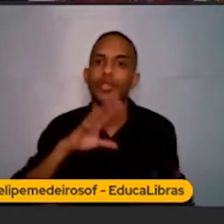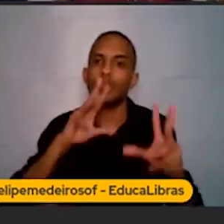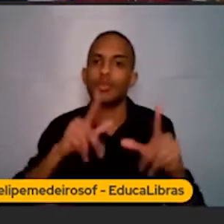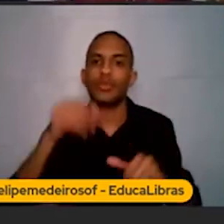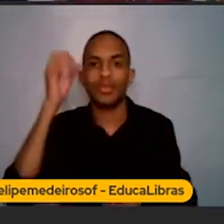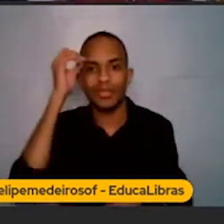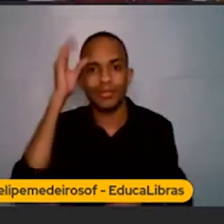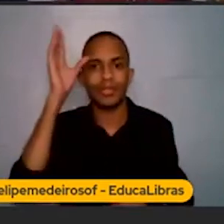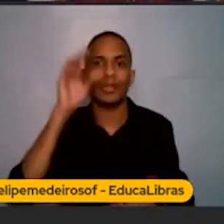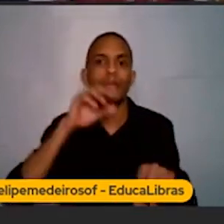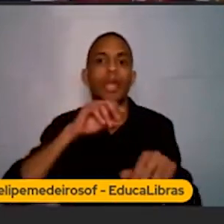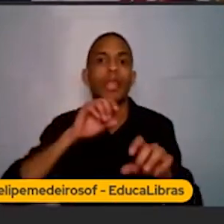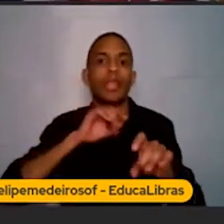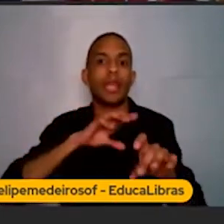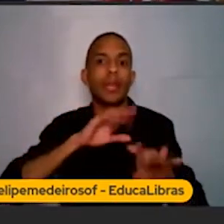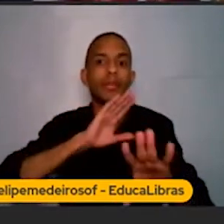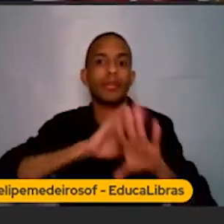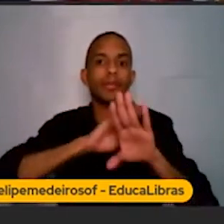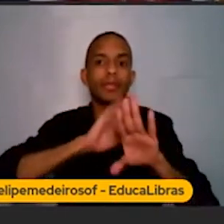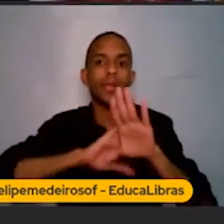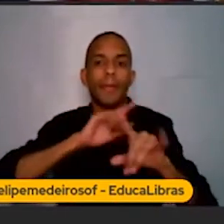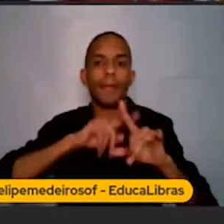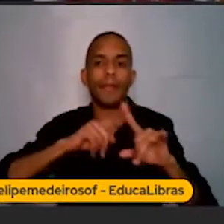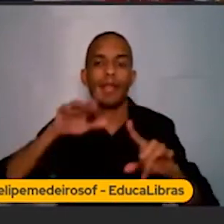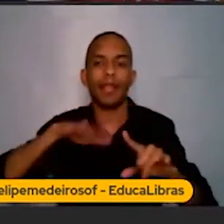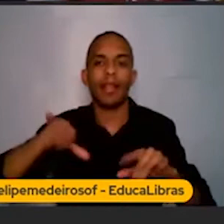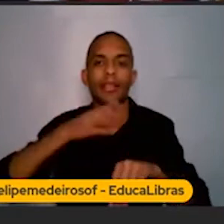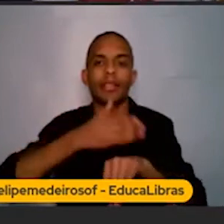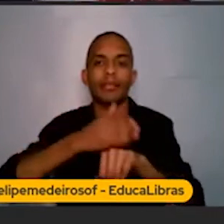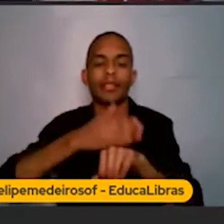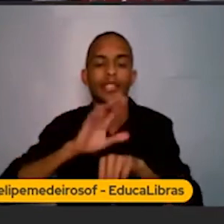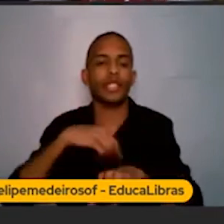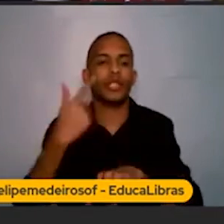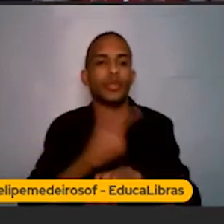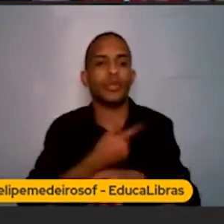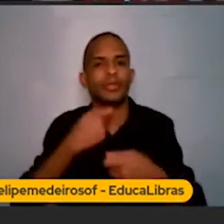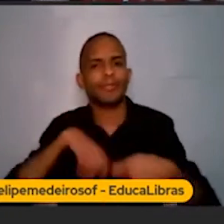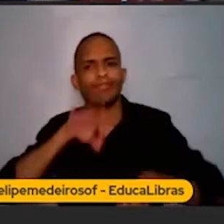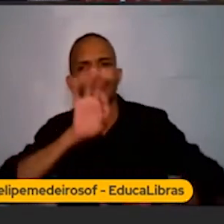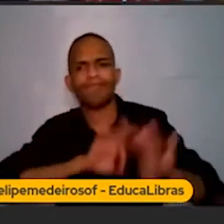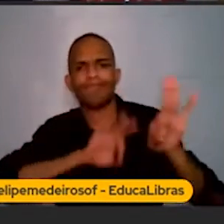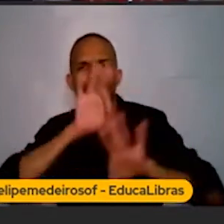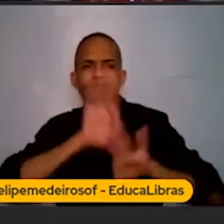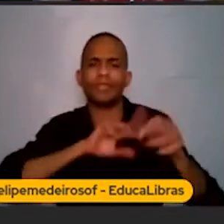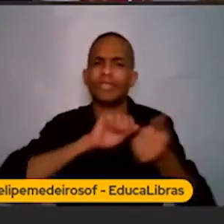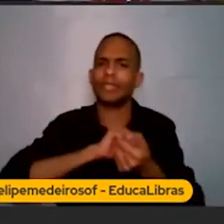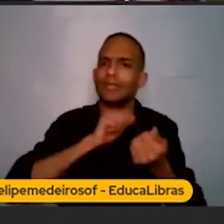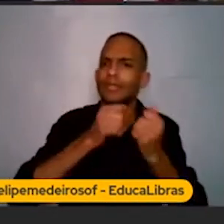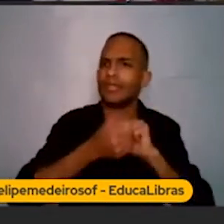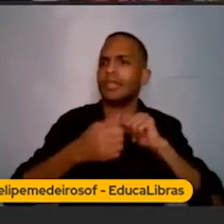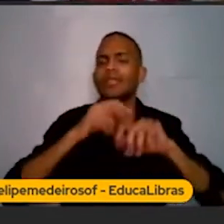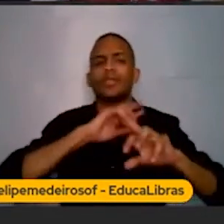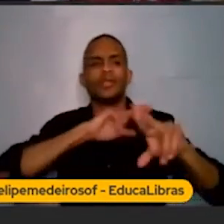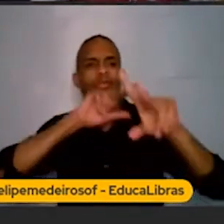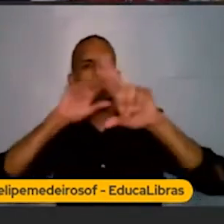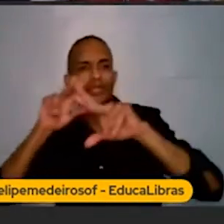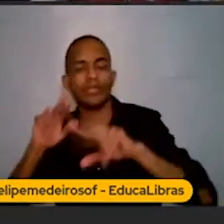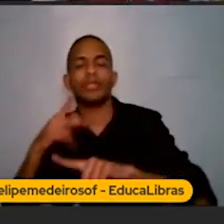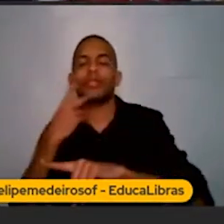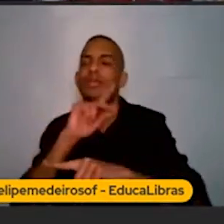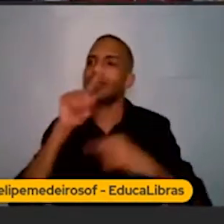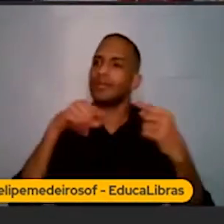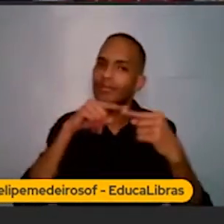técnico por trás. Mas ali na prática, a gente tem que sair moldando, vai adaptando uma coisa para a outra. Então, é justamente